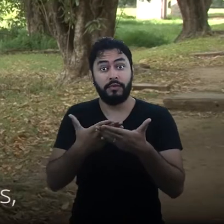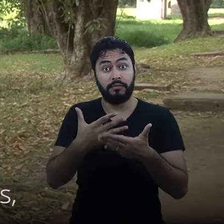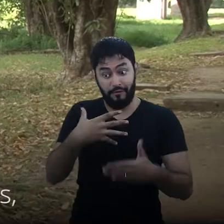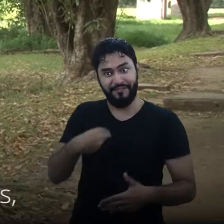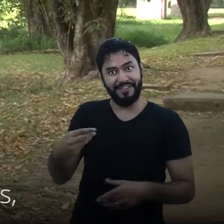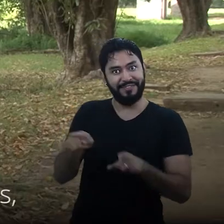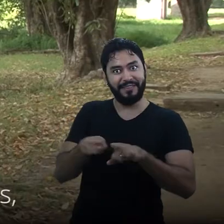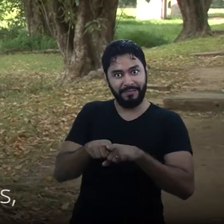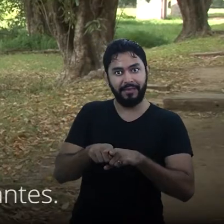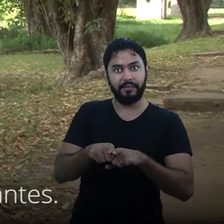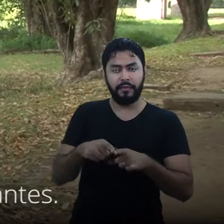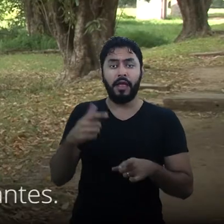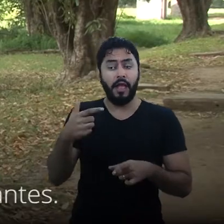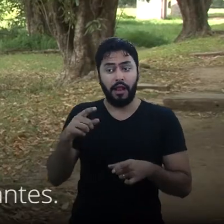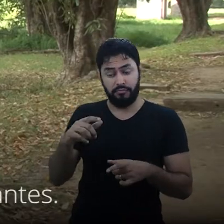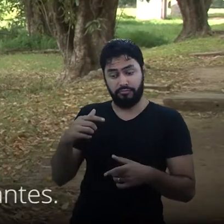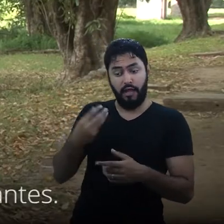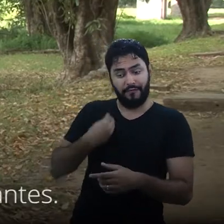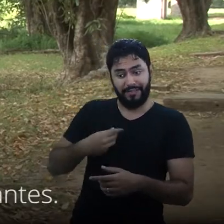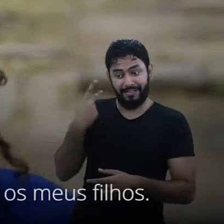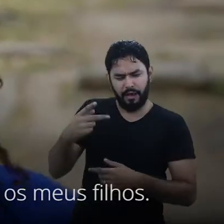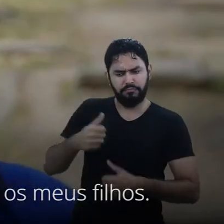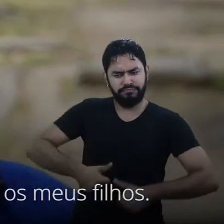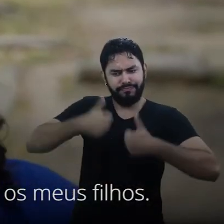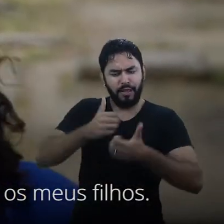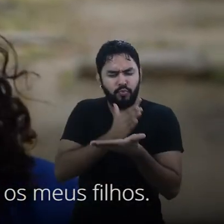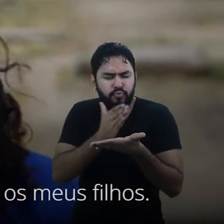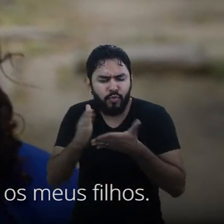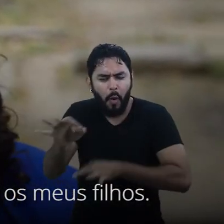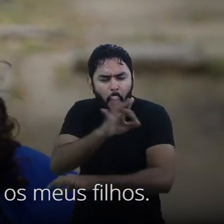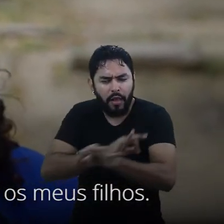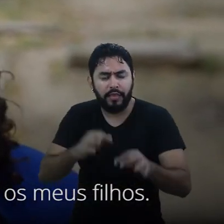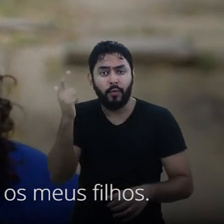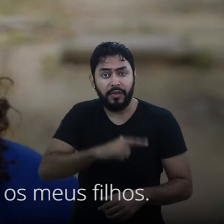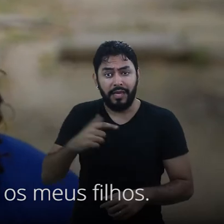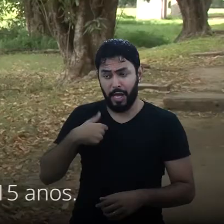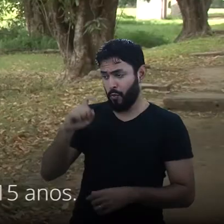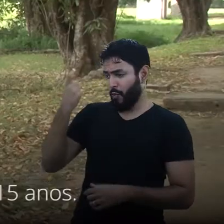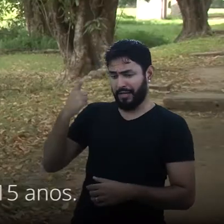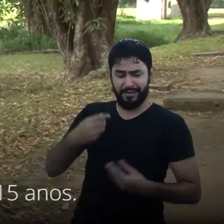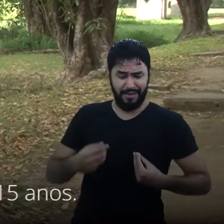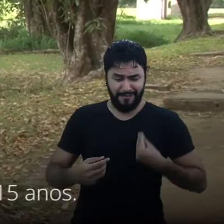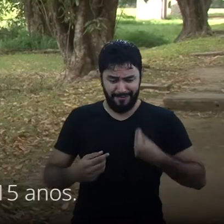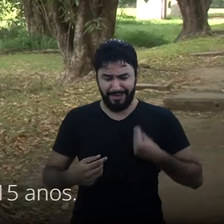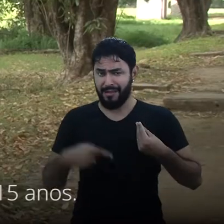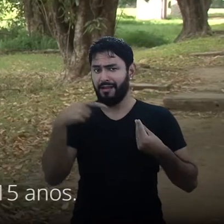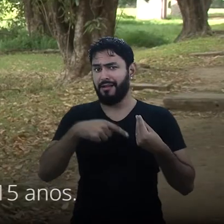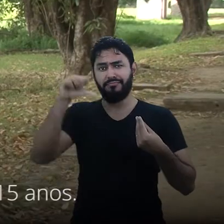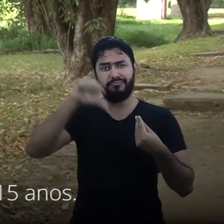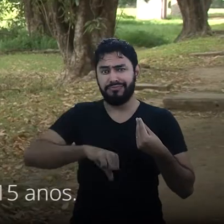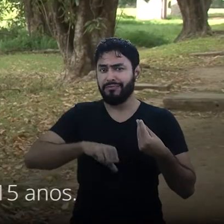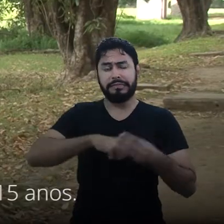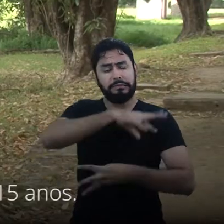Hoje ela divide as coisas como eu não podia dividir antes. Antes eu tinha que dividir para poder criar meus filhos, e só vivo com uma em